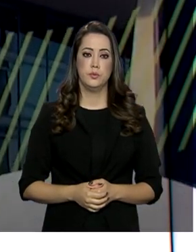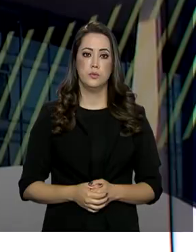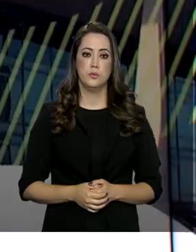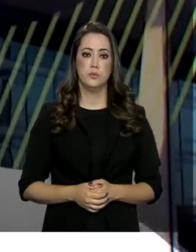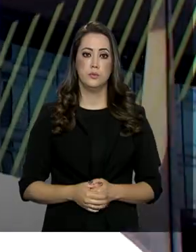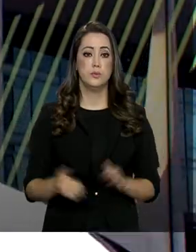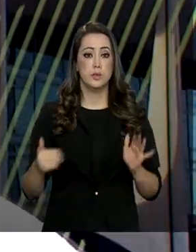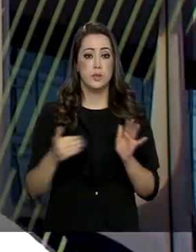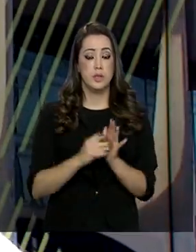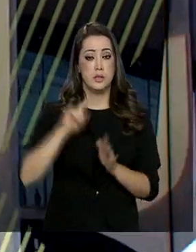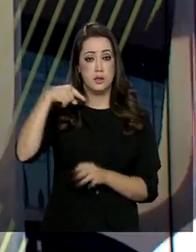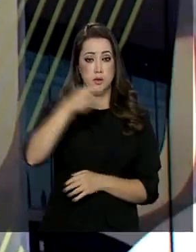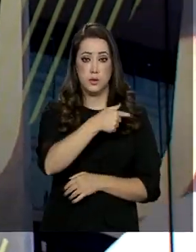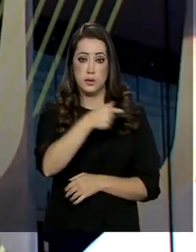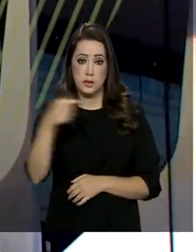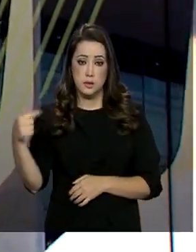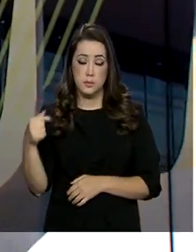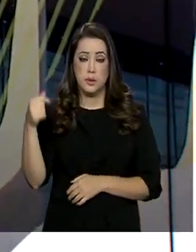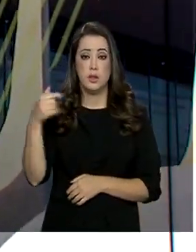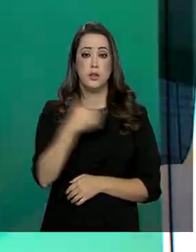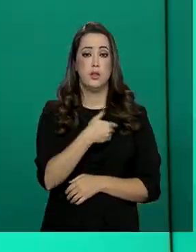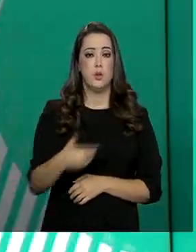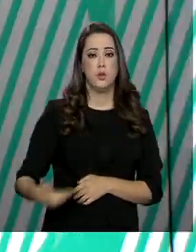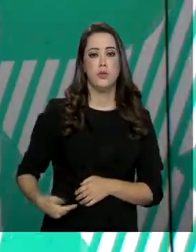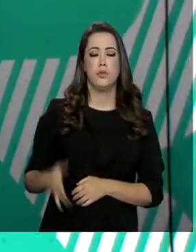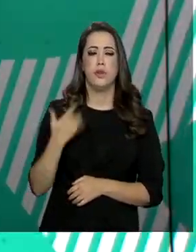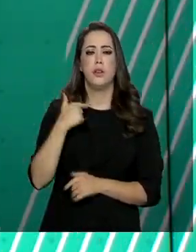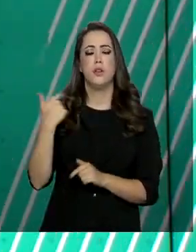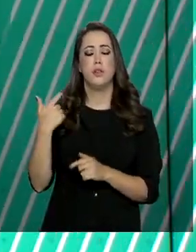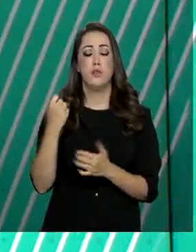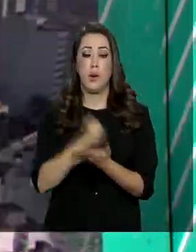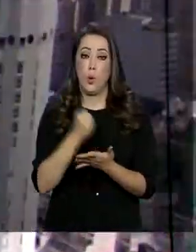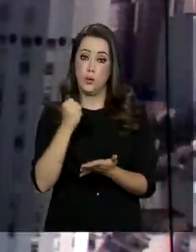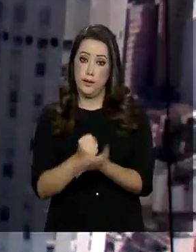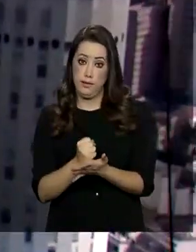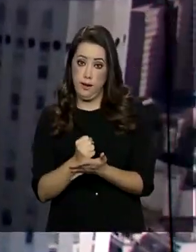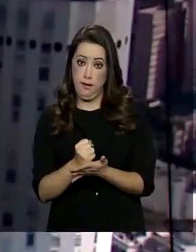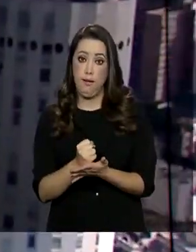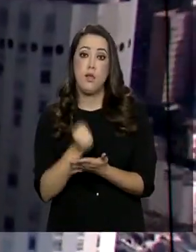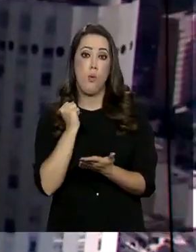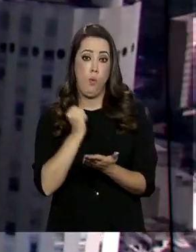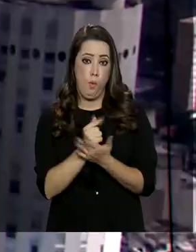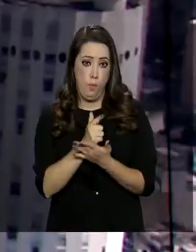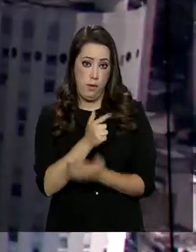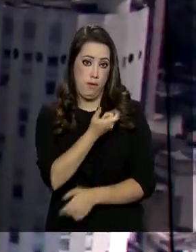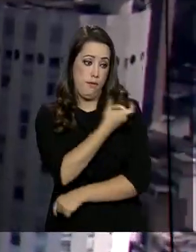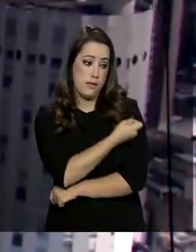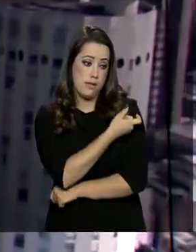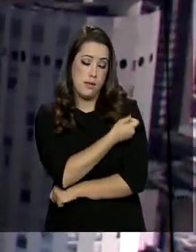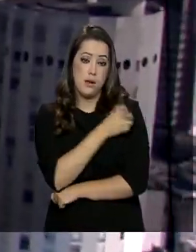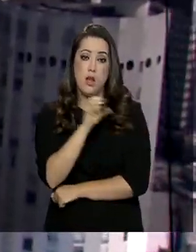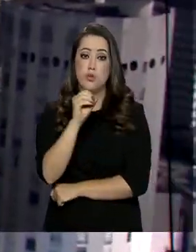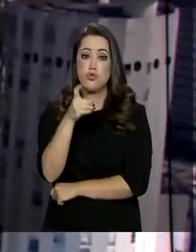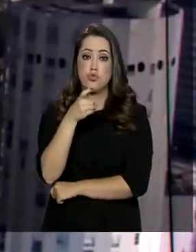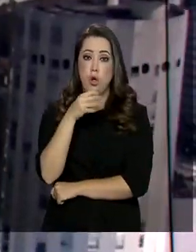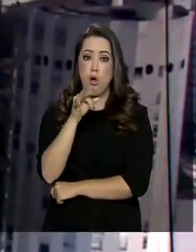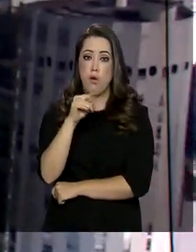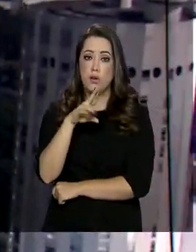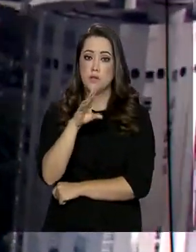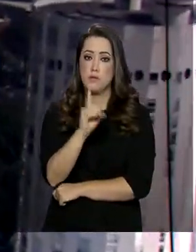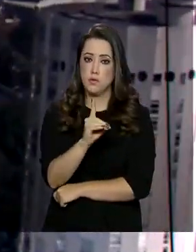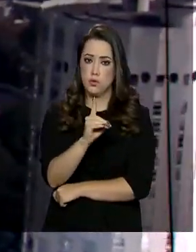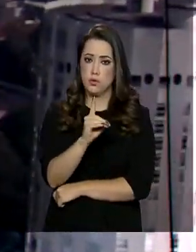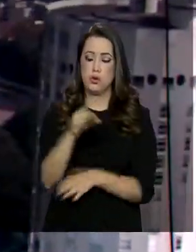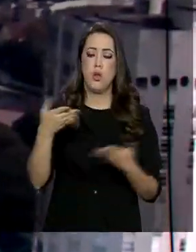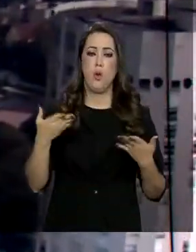Até a semana que vem, o governo vai fazer a contratação da vacina de Oxford. A informação é do ministro interino da Saúde. Ele fez hoje